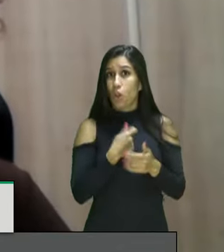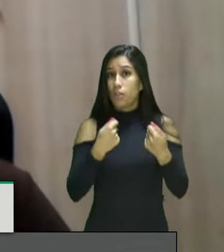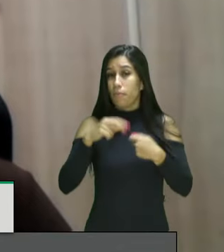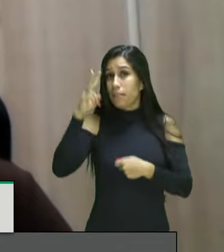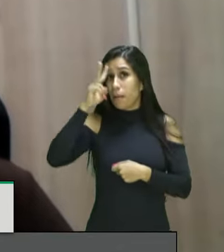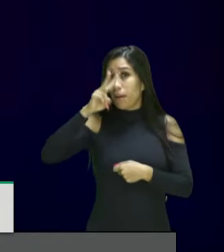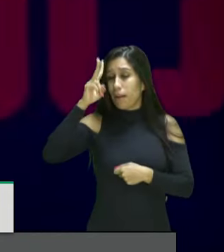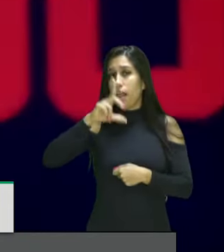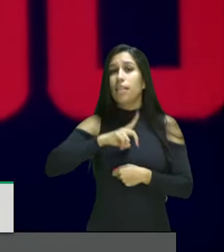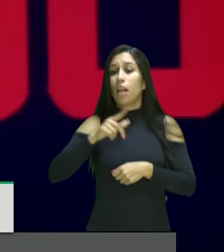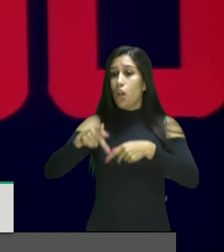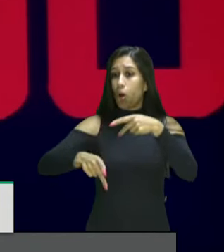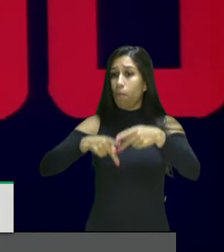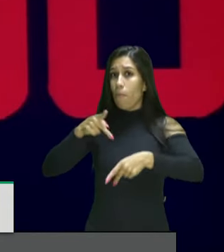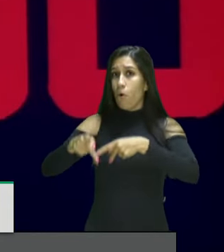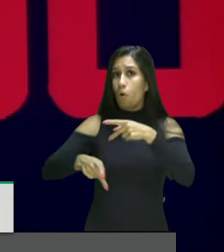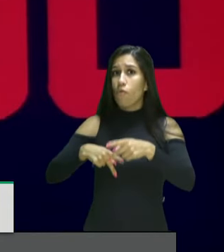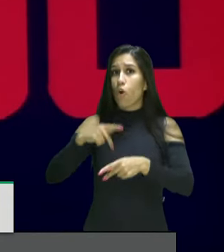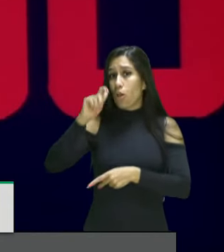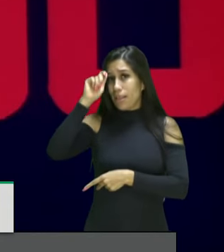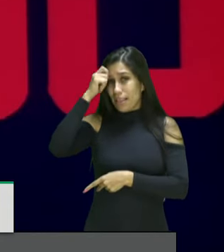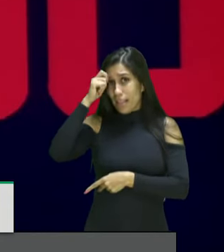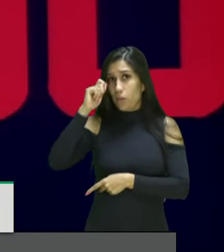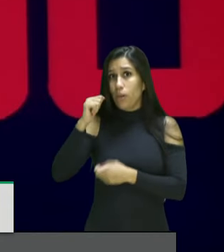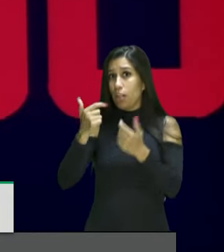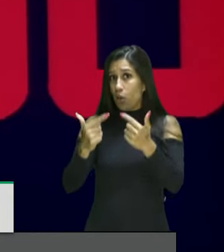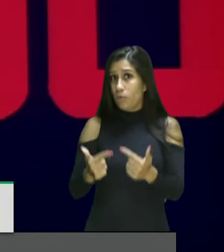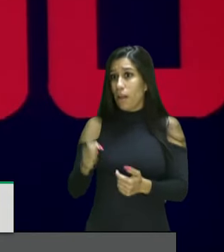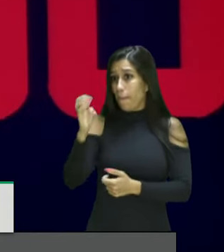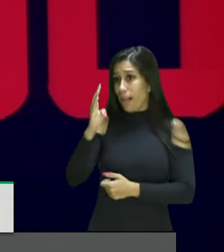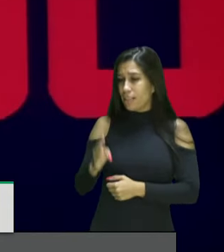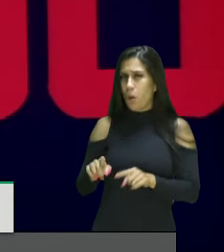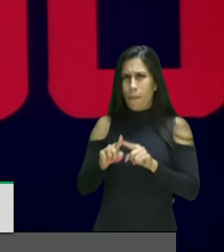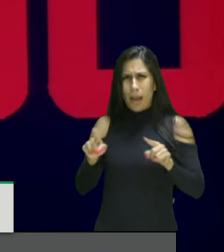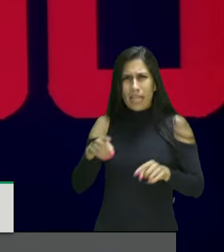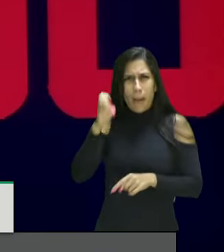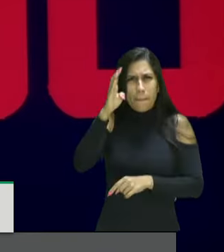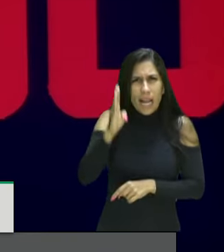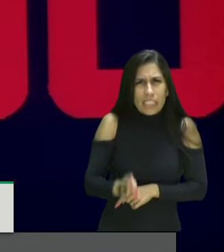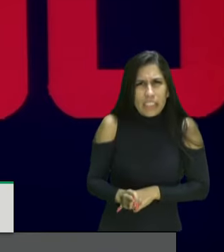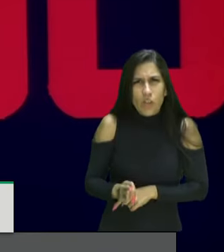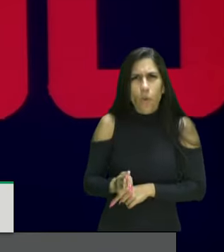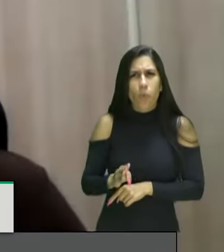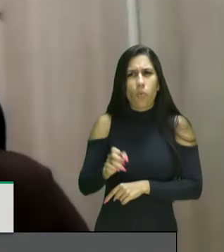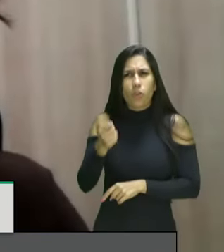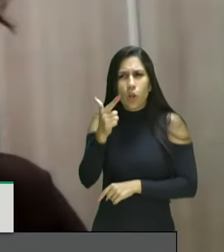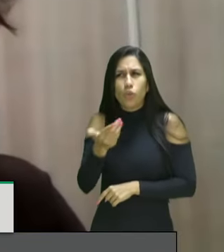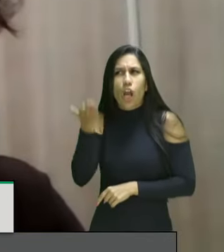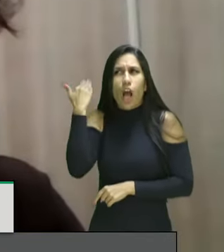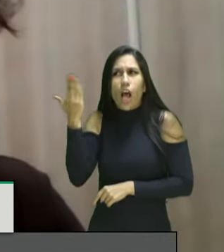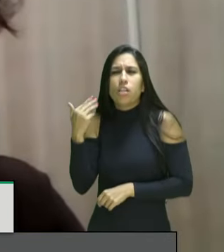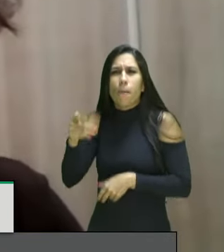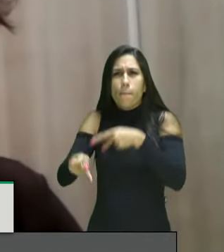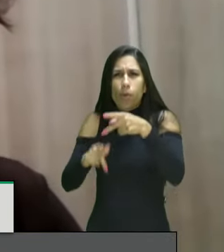do povo negro sem o Brasil mas não existe uma história do Brasil sem o povo negro muito obrigada